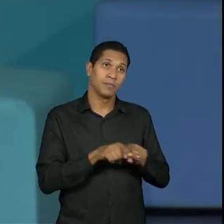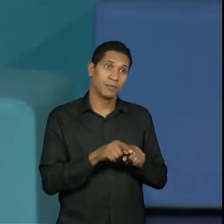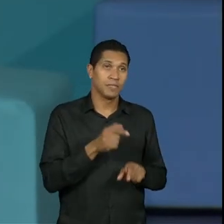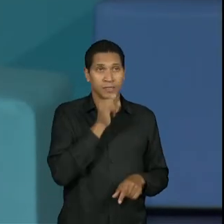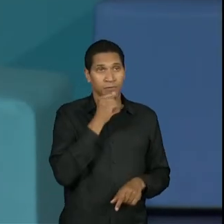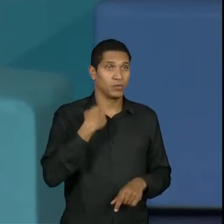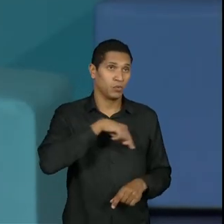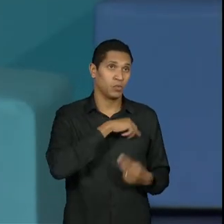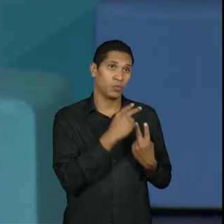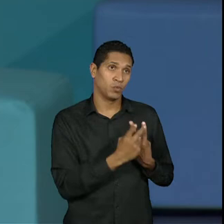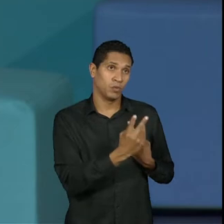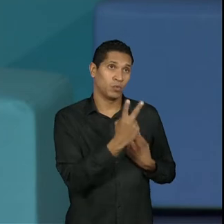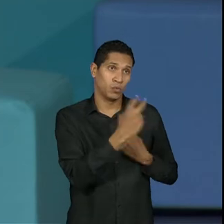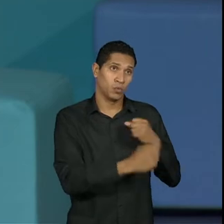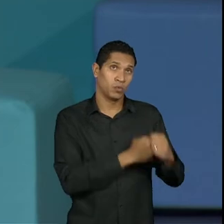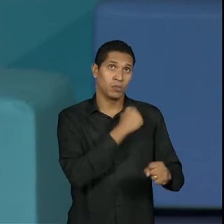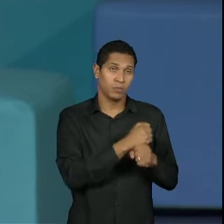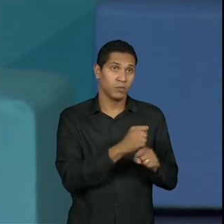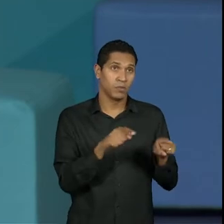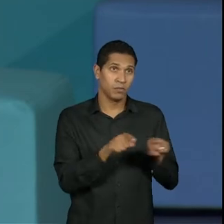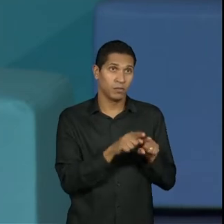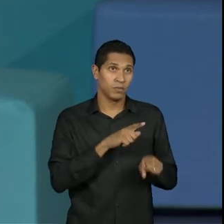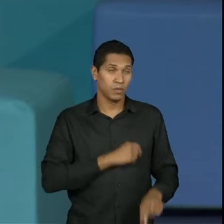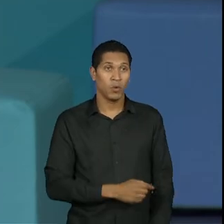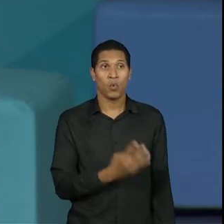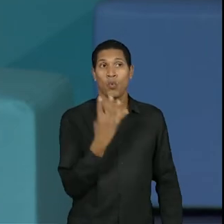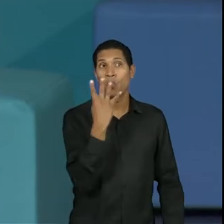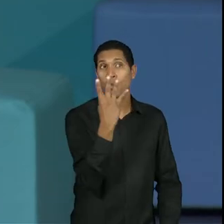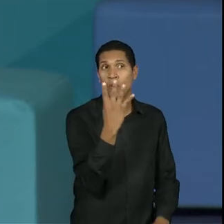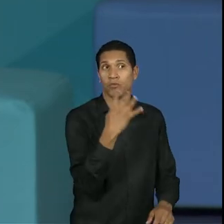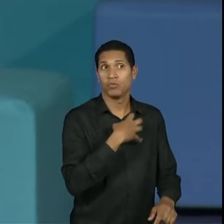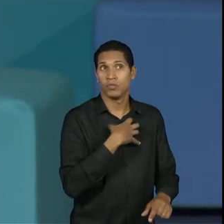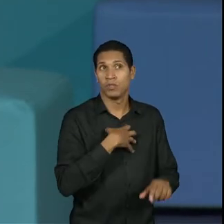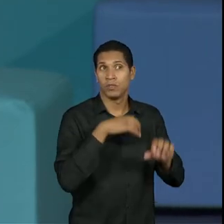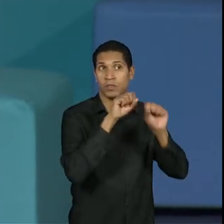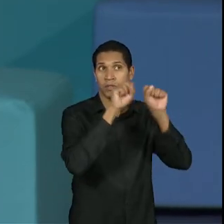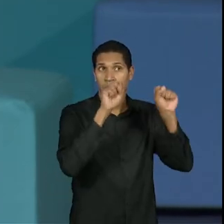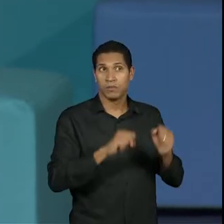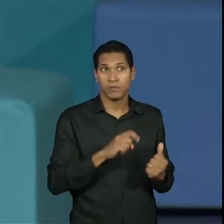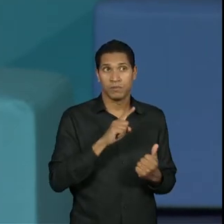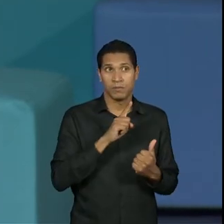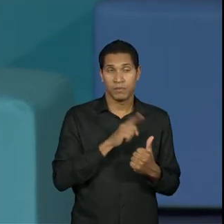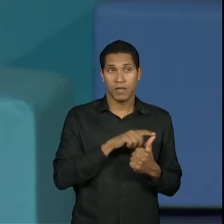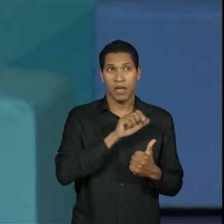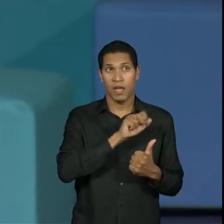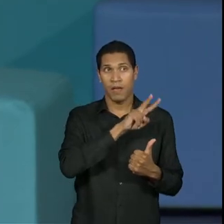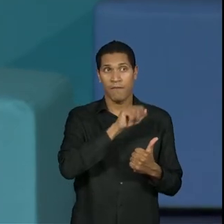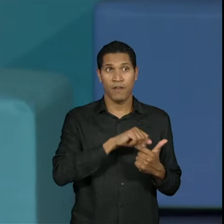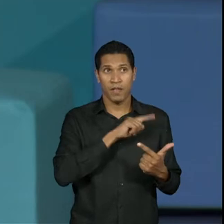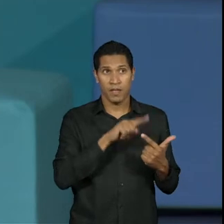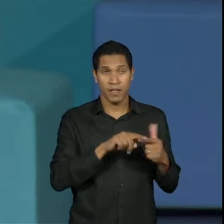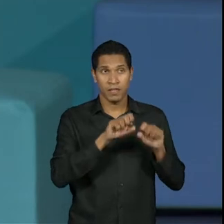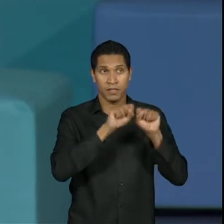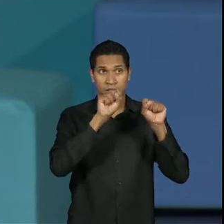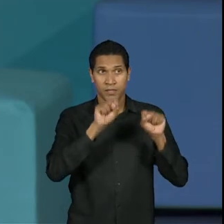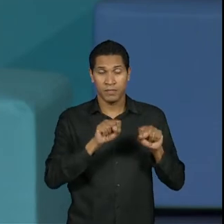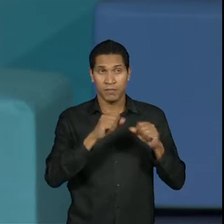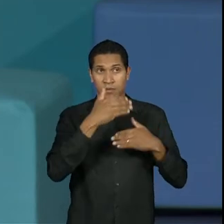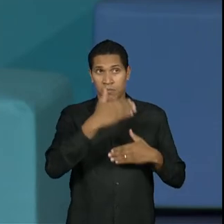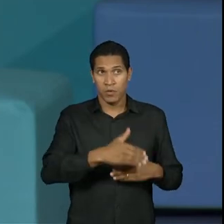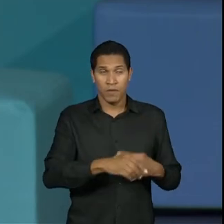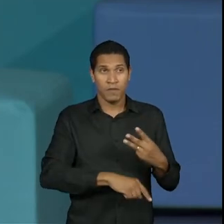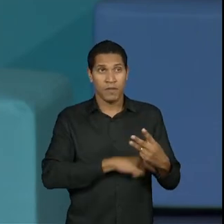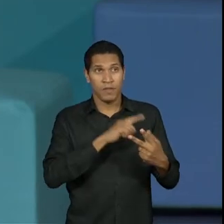Univesp em dois anos a gente virou quatro sistemas, tá? Foi o AVA, o sistema de provas, a gente tem